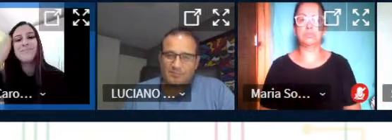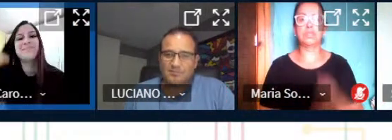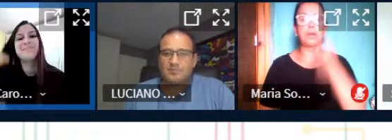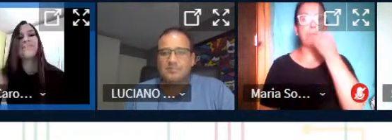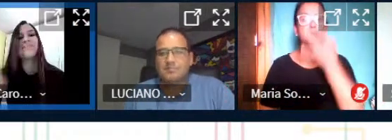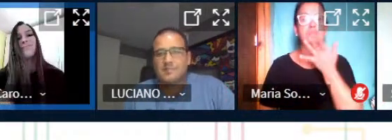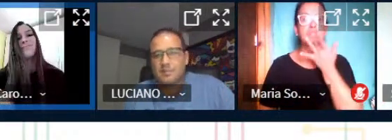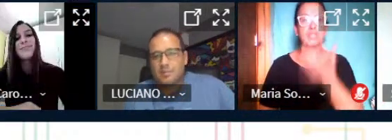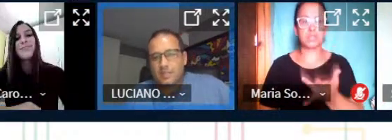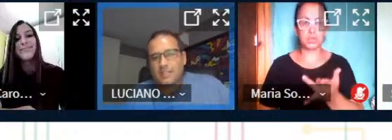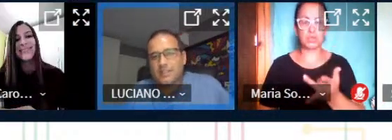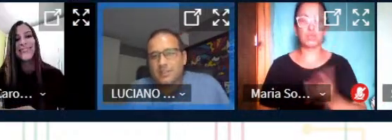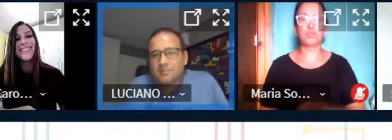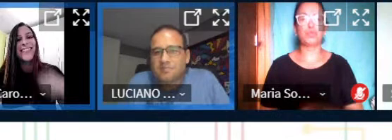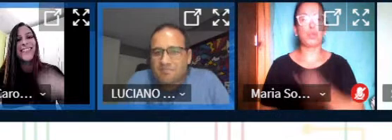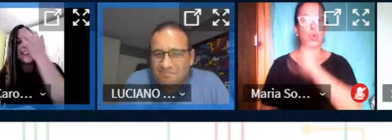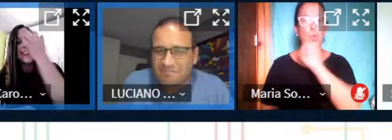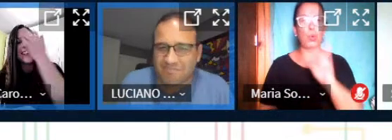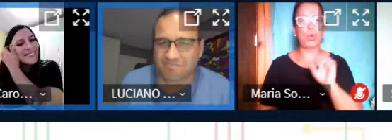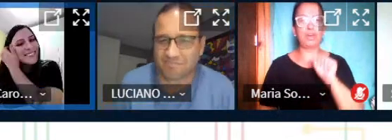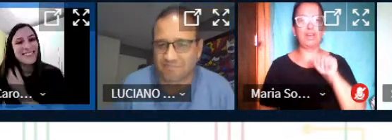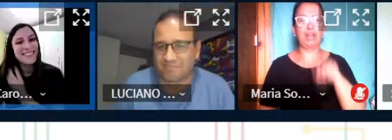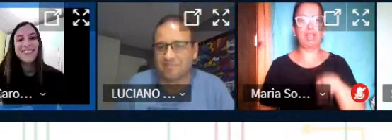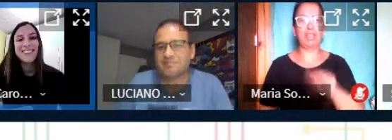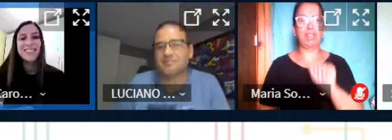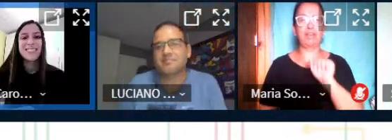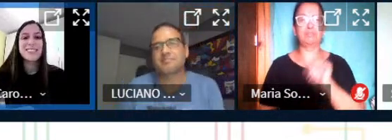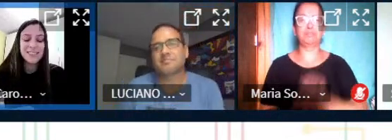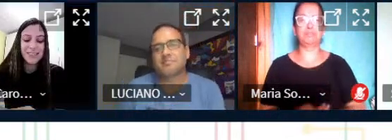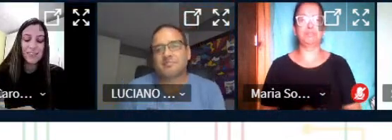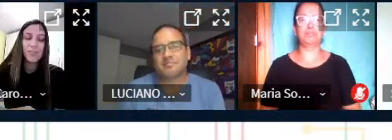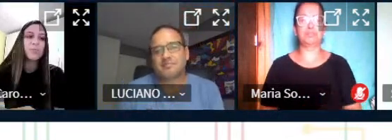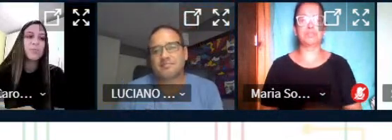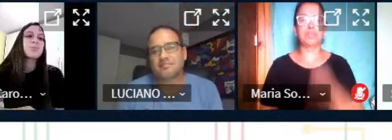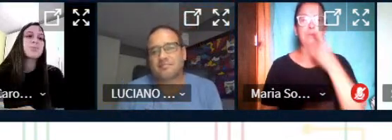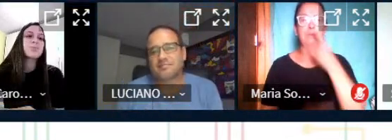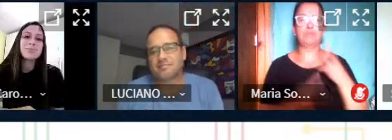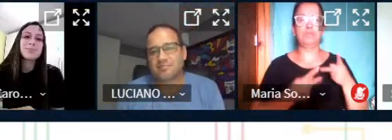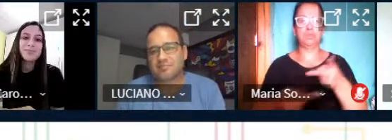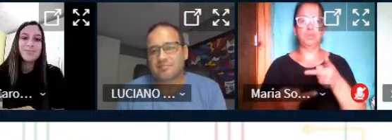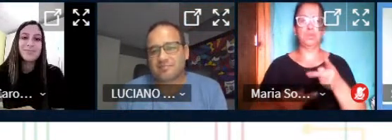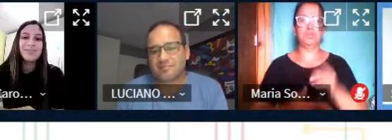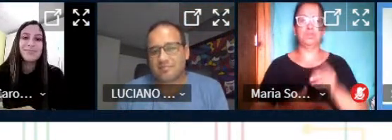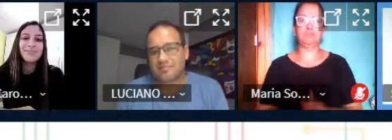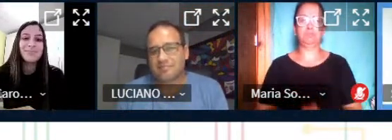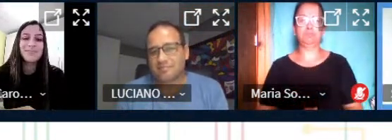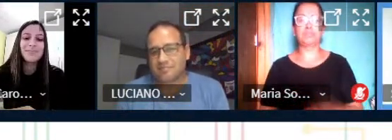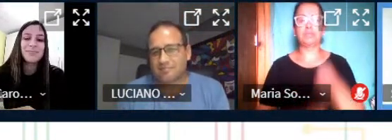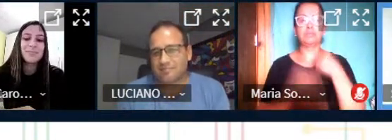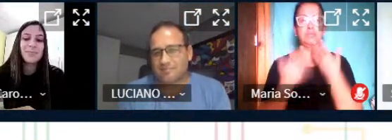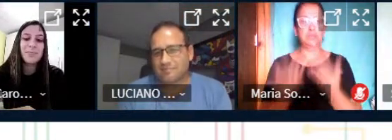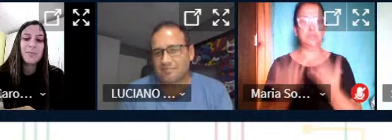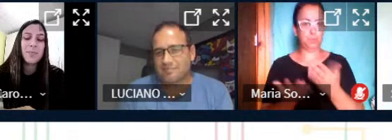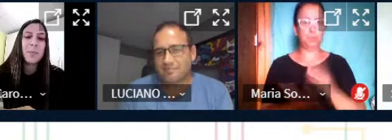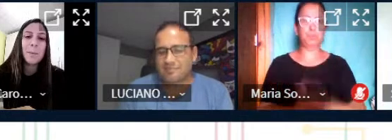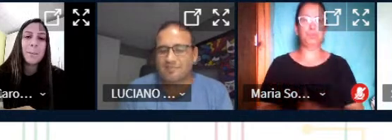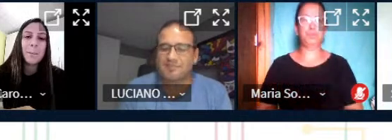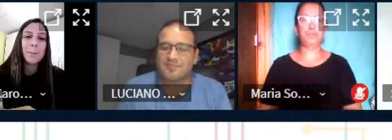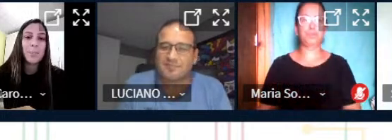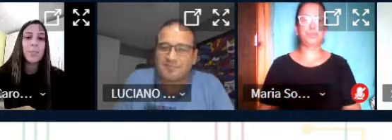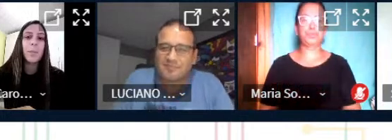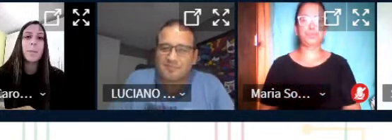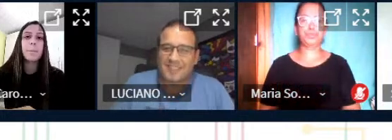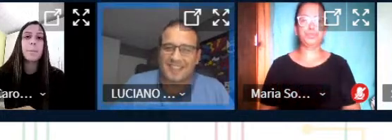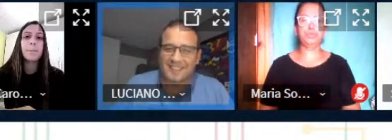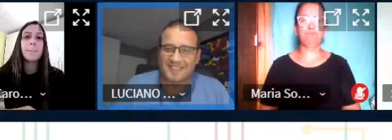Oi Ana boa tarde boa sejam bem-vindos então como